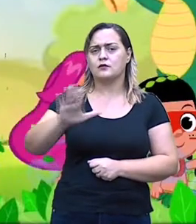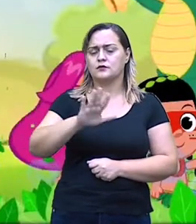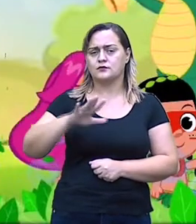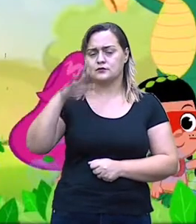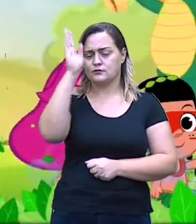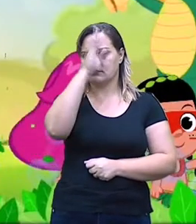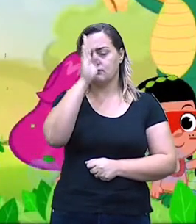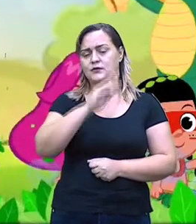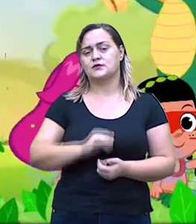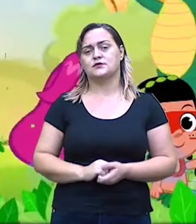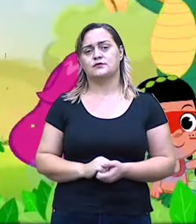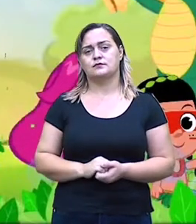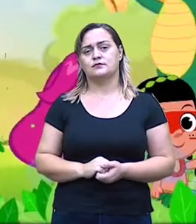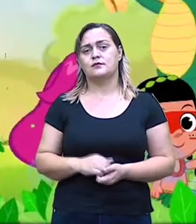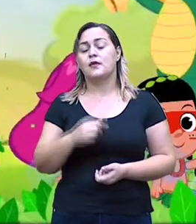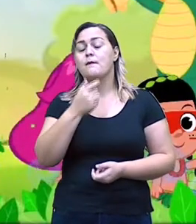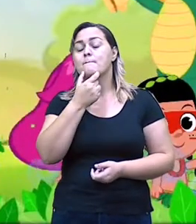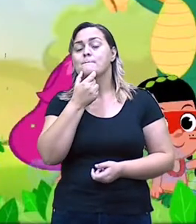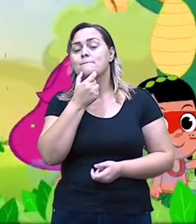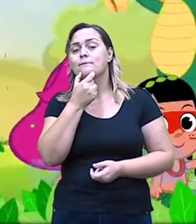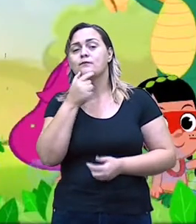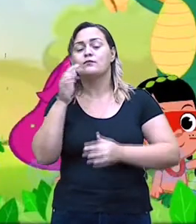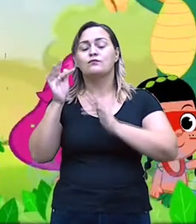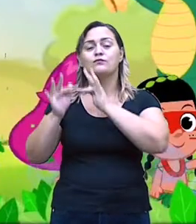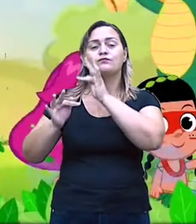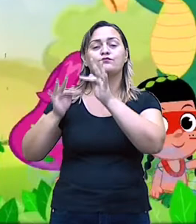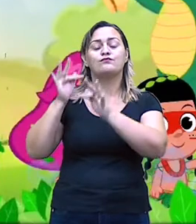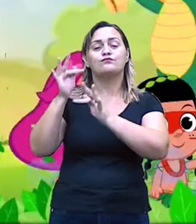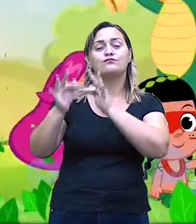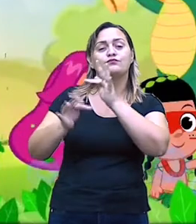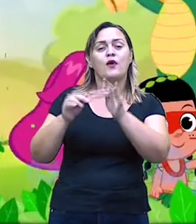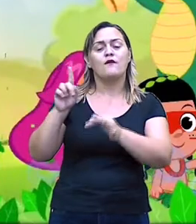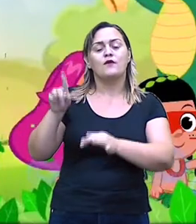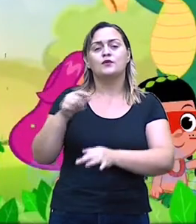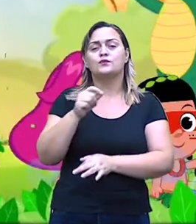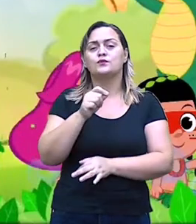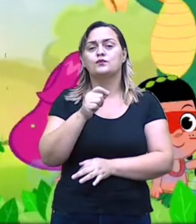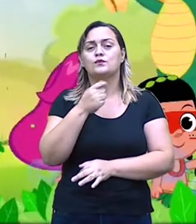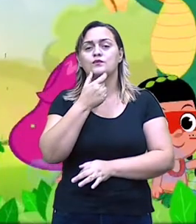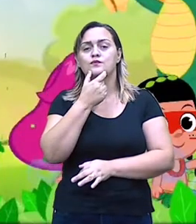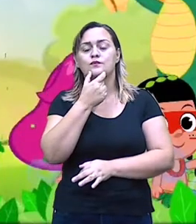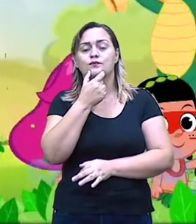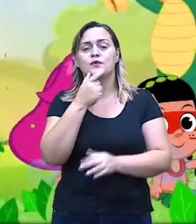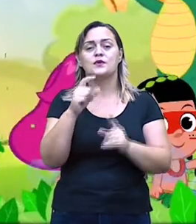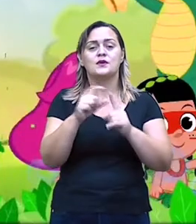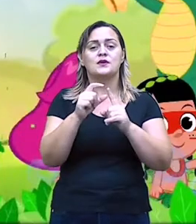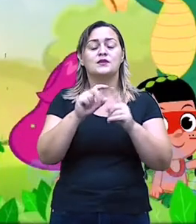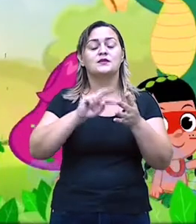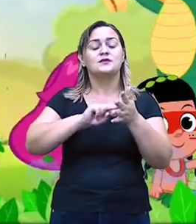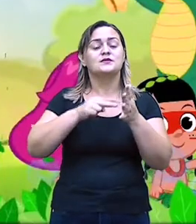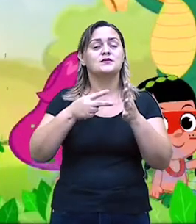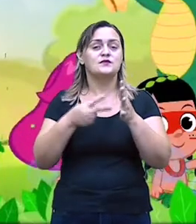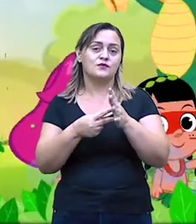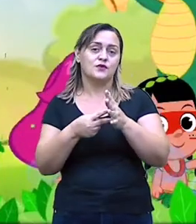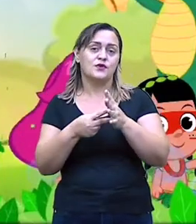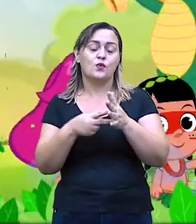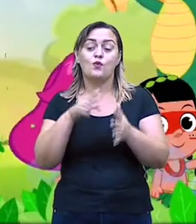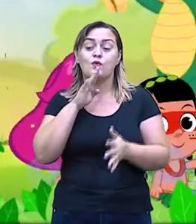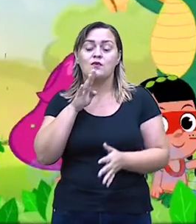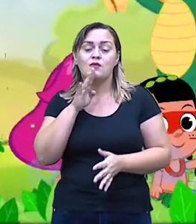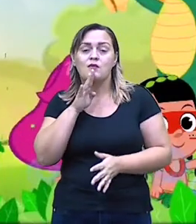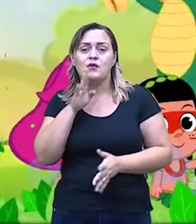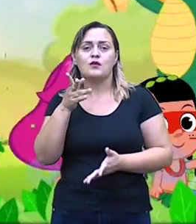etimologia inglesa. Significa conhecimento de um povo. Dessa forma, as lendas folclóricas são